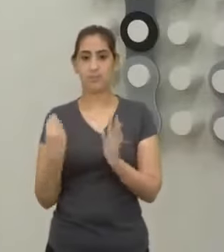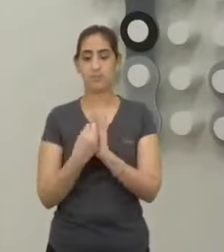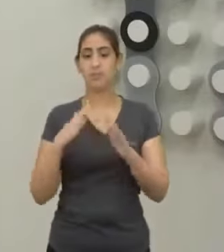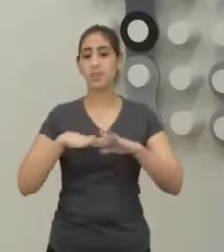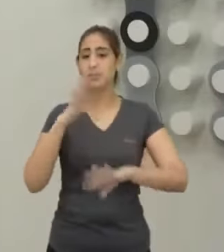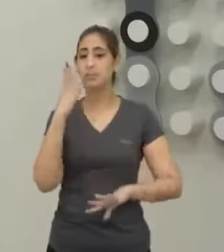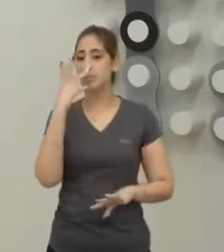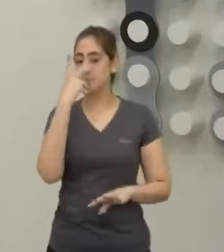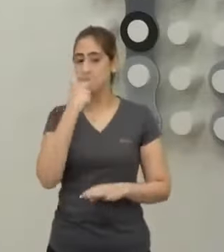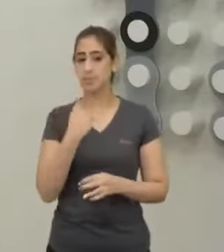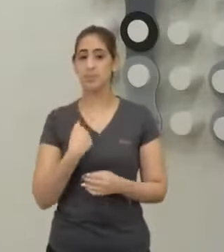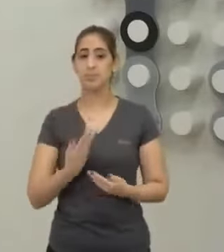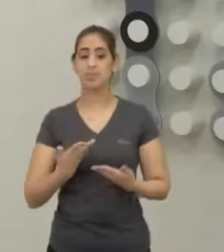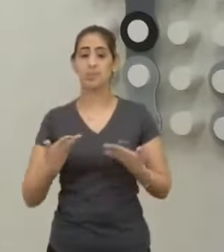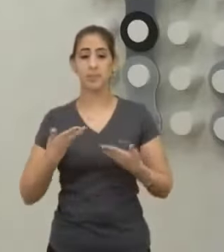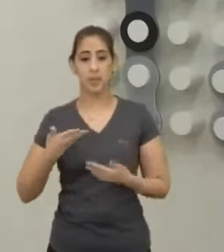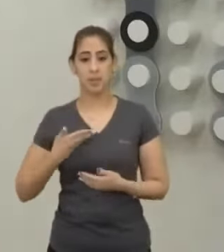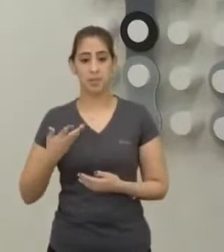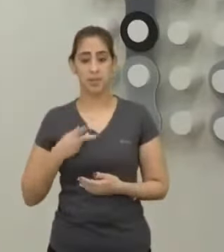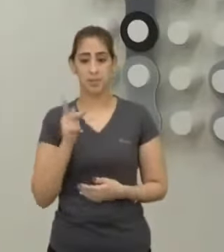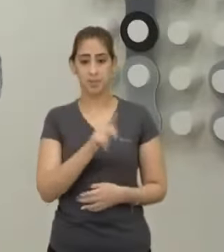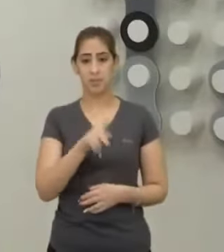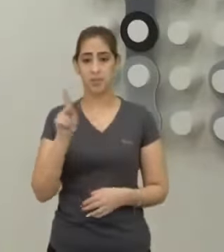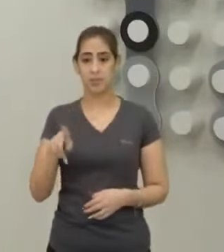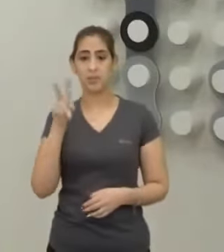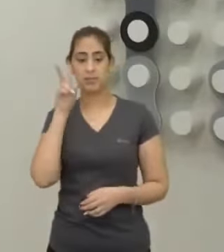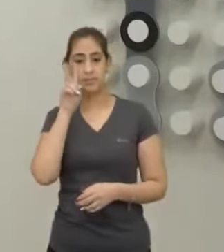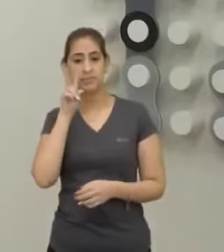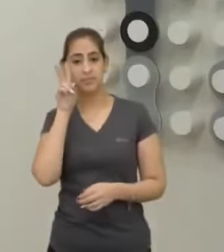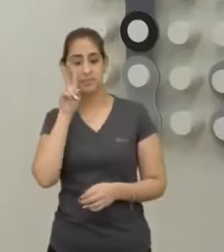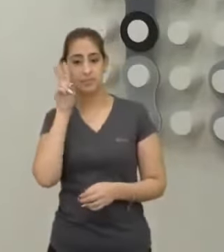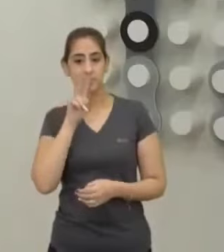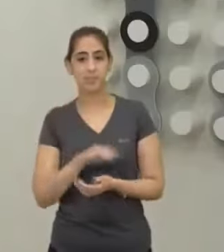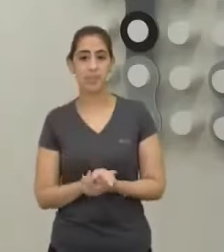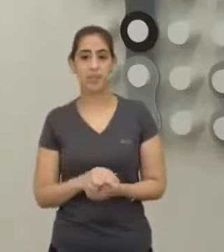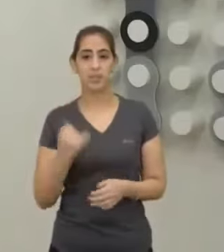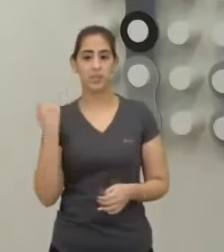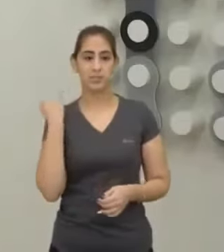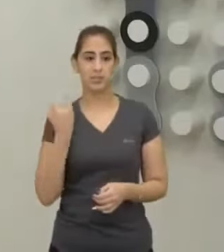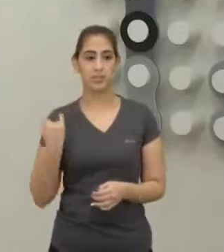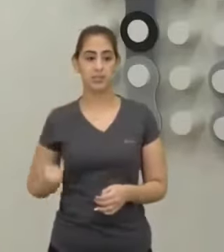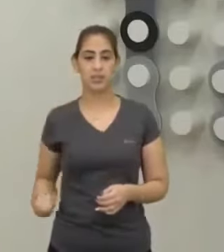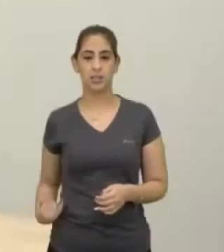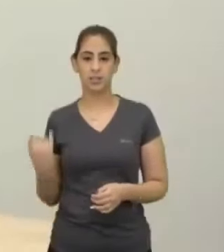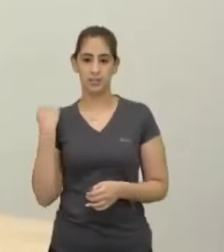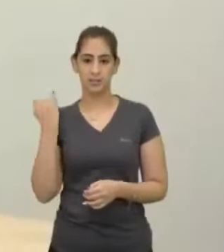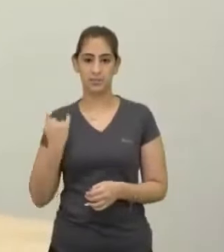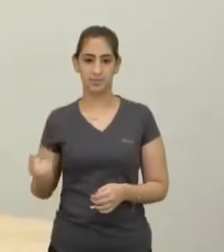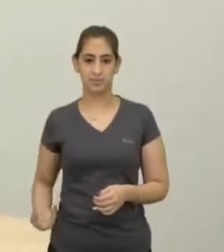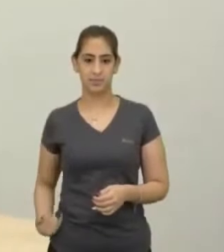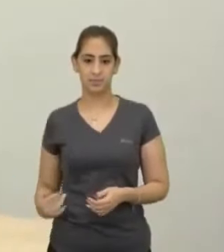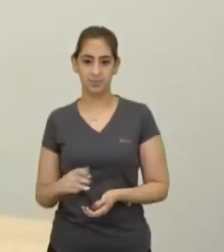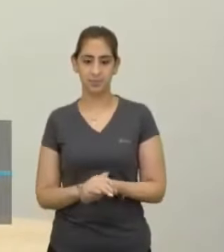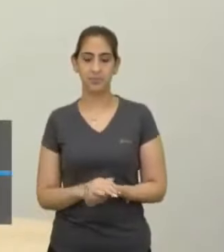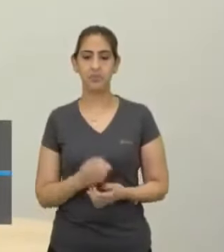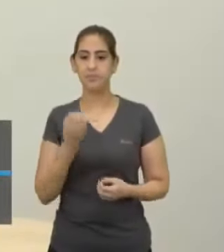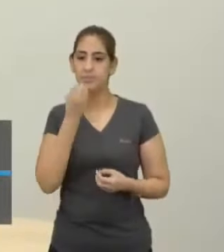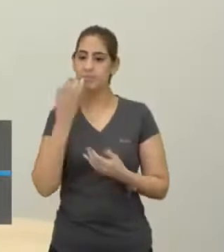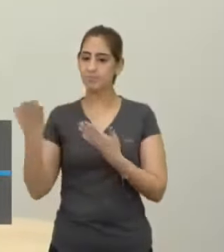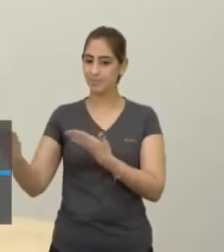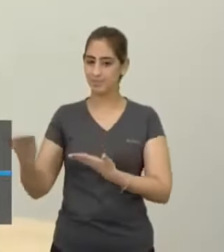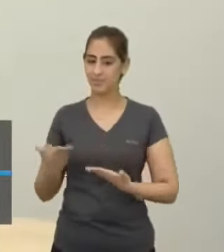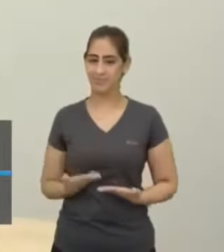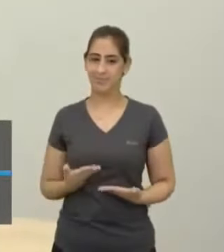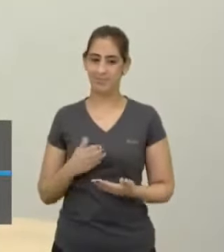a minha amiga professora do História do Fund, com vocês, Janaína, bem-vinda Janaína Olá professor Alcides,